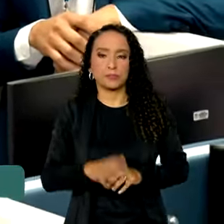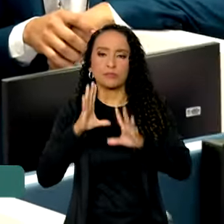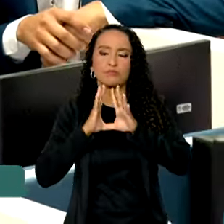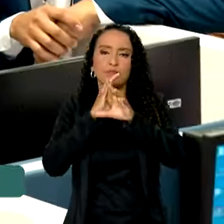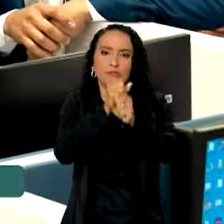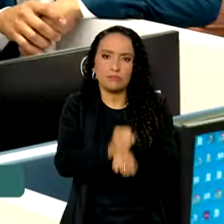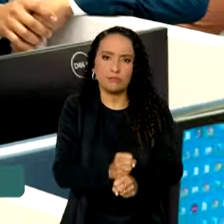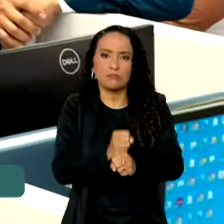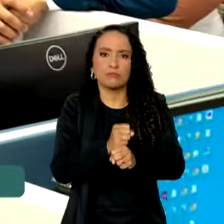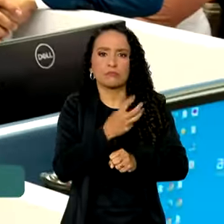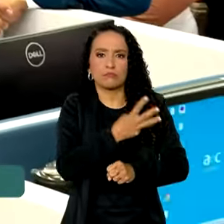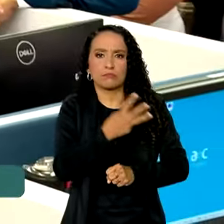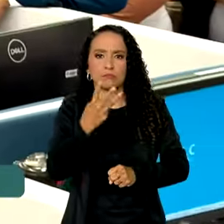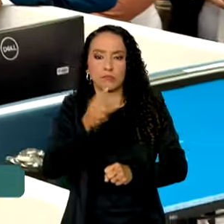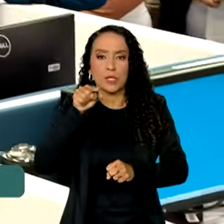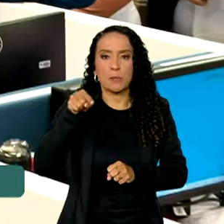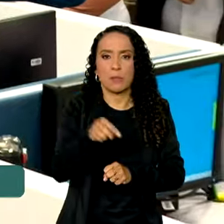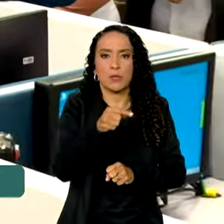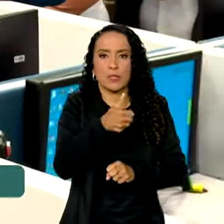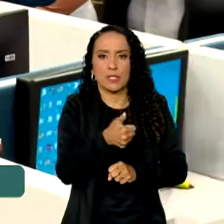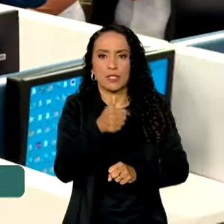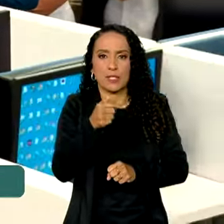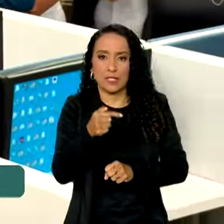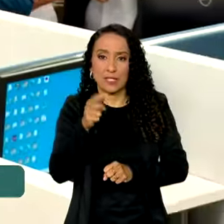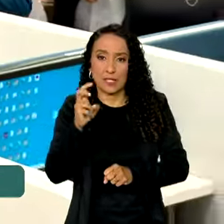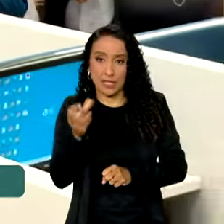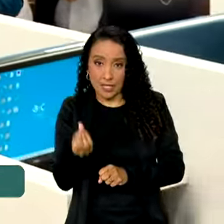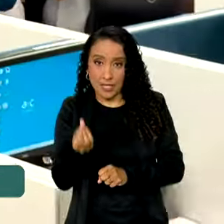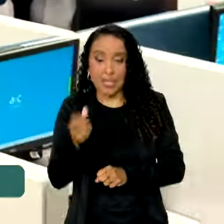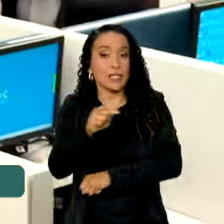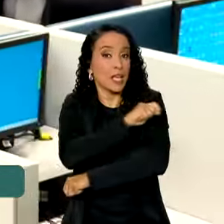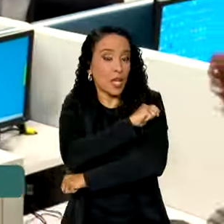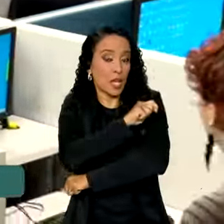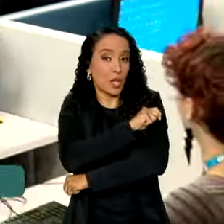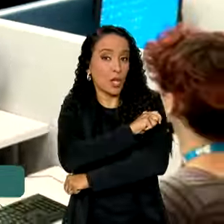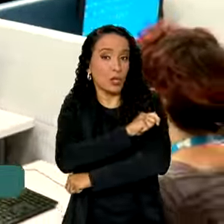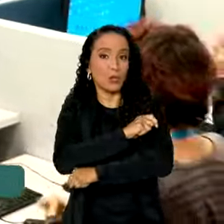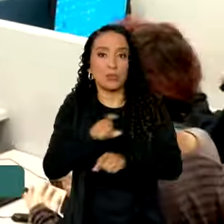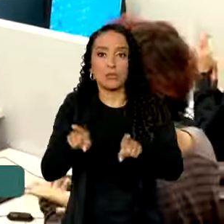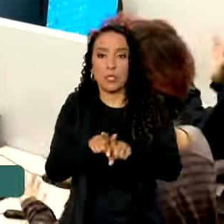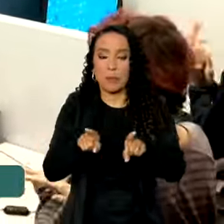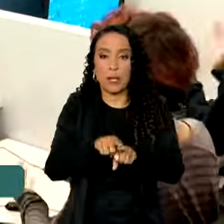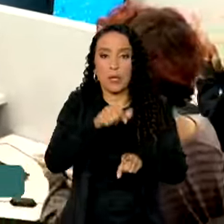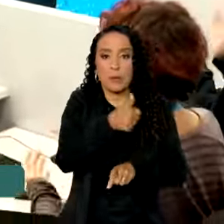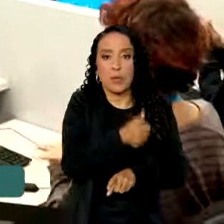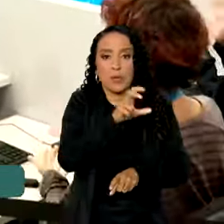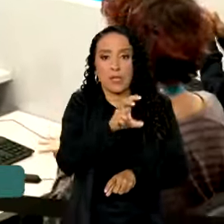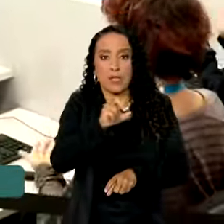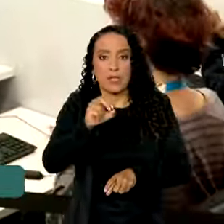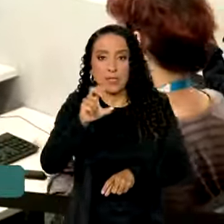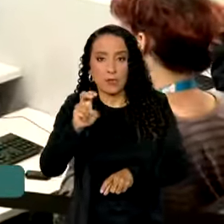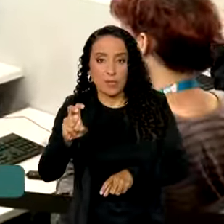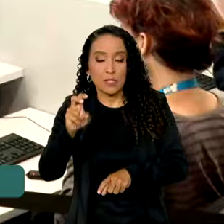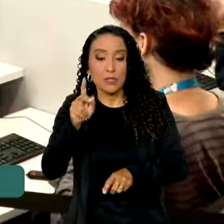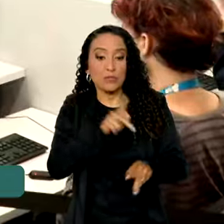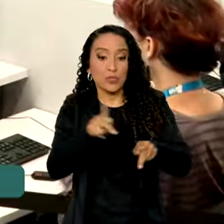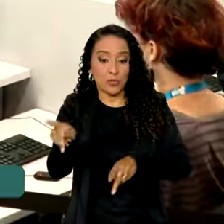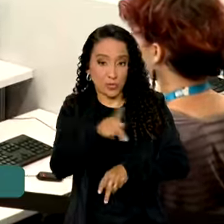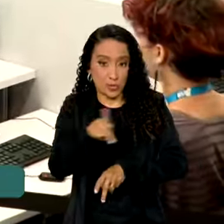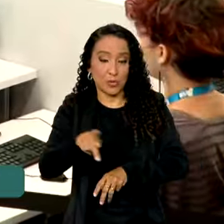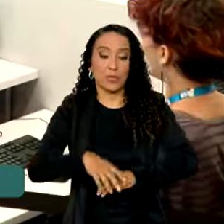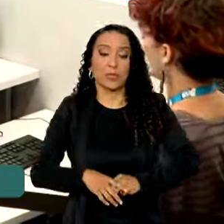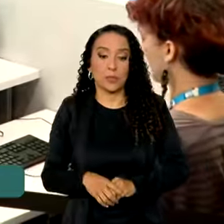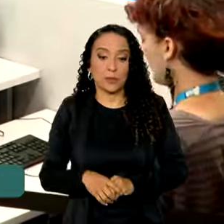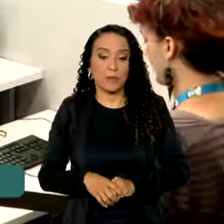total, há 33.176 estudantes e 1.555 professores.